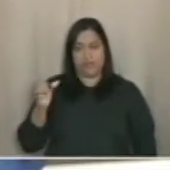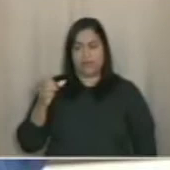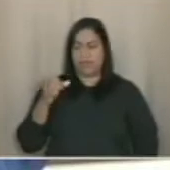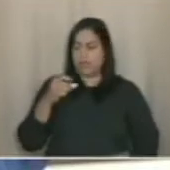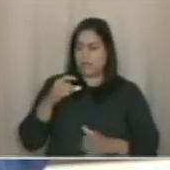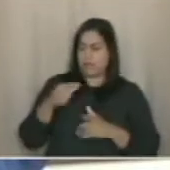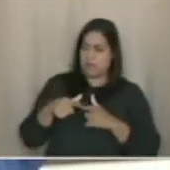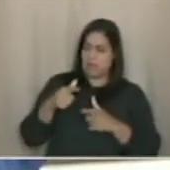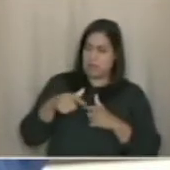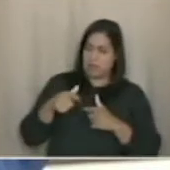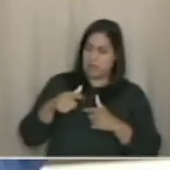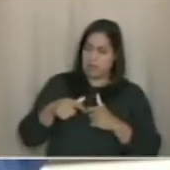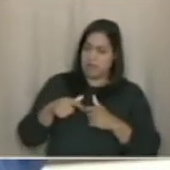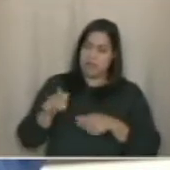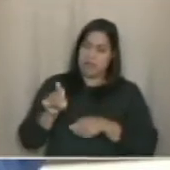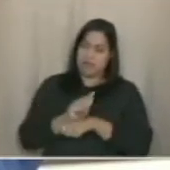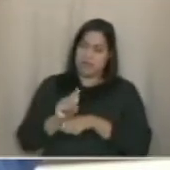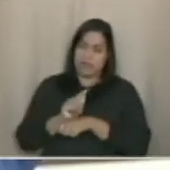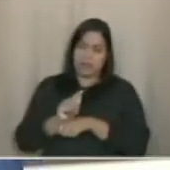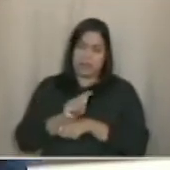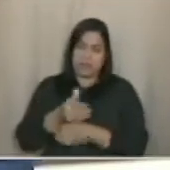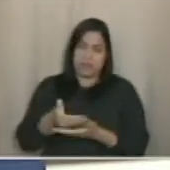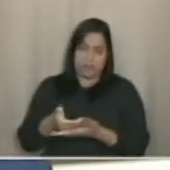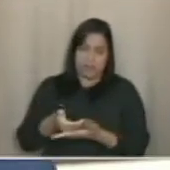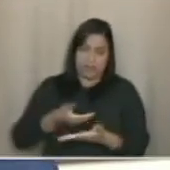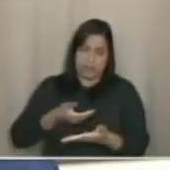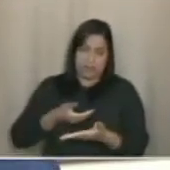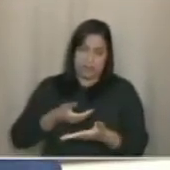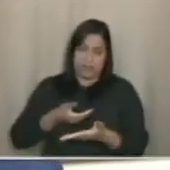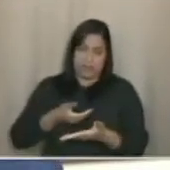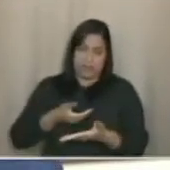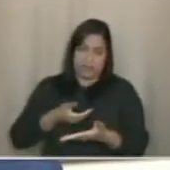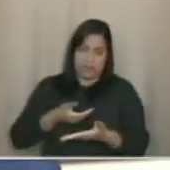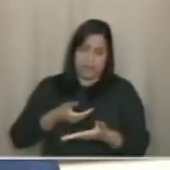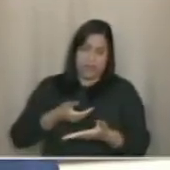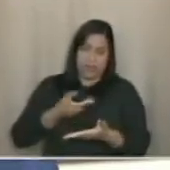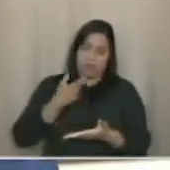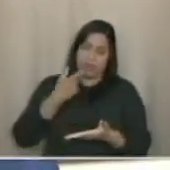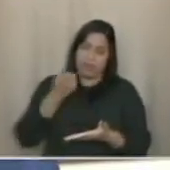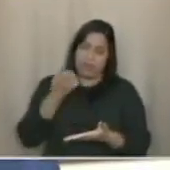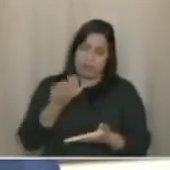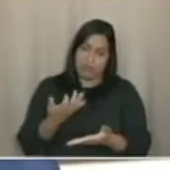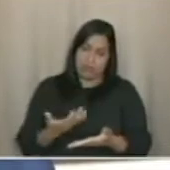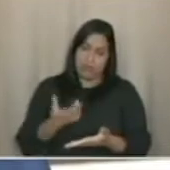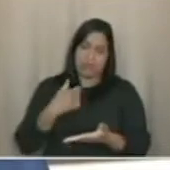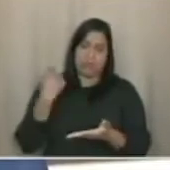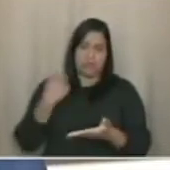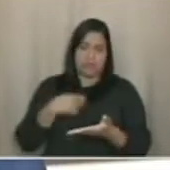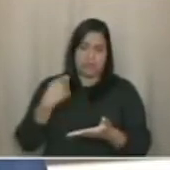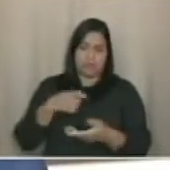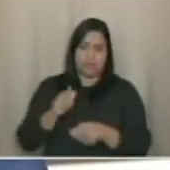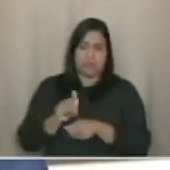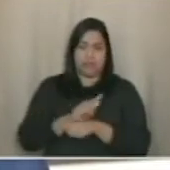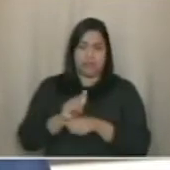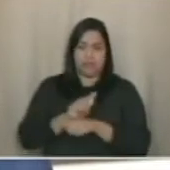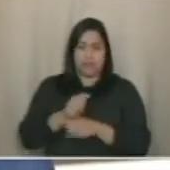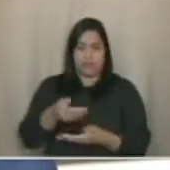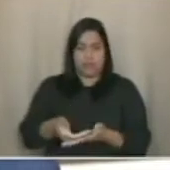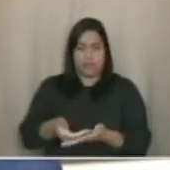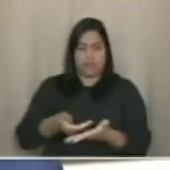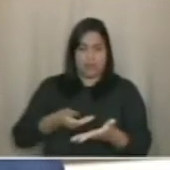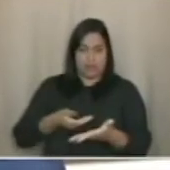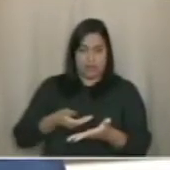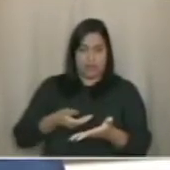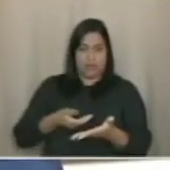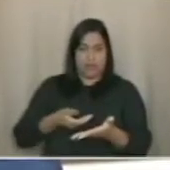licitar. Chama-se gestão contratual. Todo contrato preza e diz que tem que ter um gestor do contrato. E eu me pergunto, cadê o